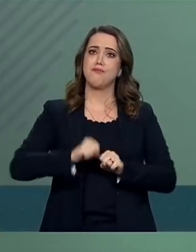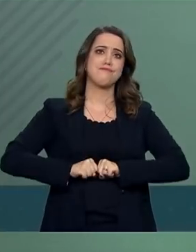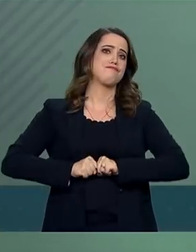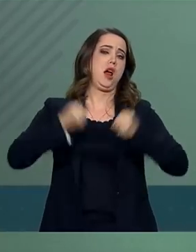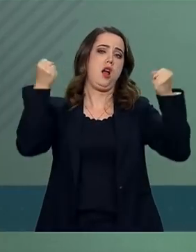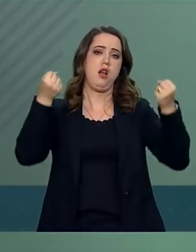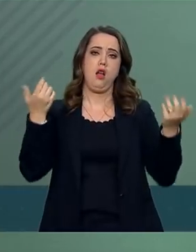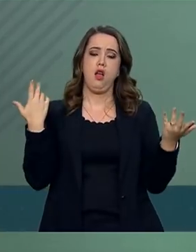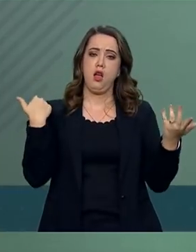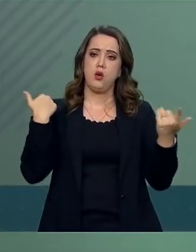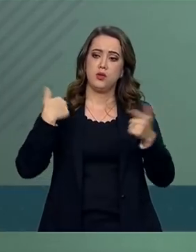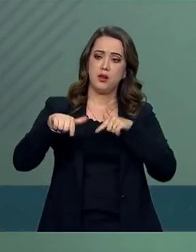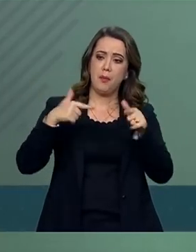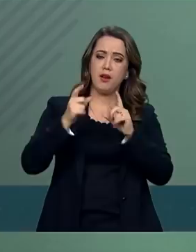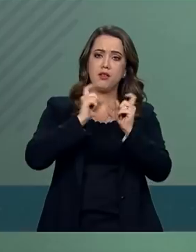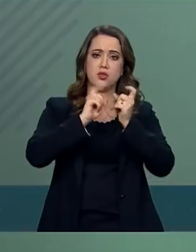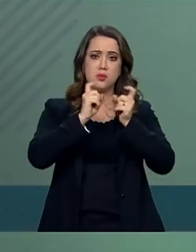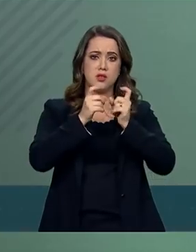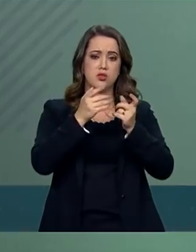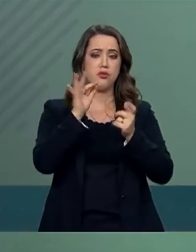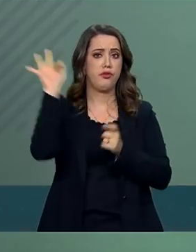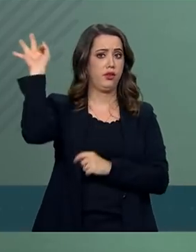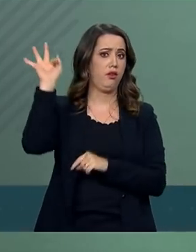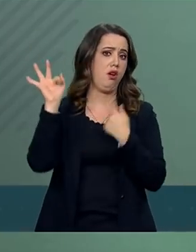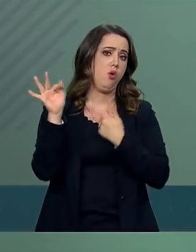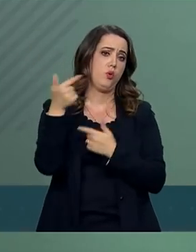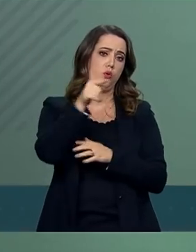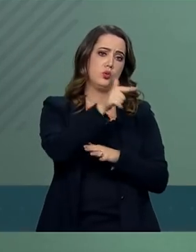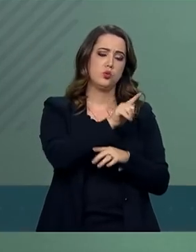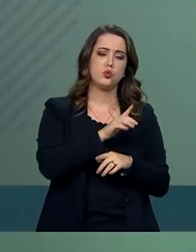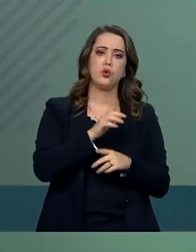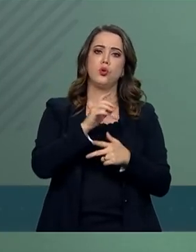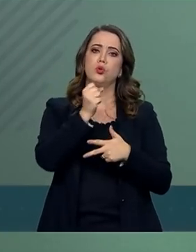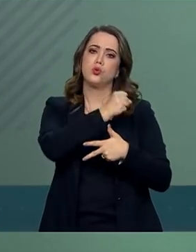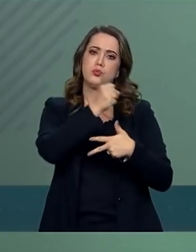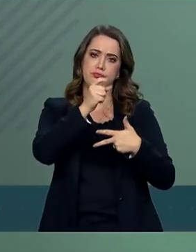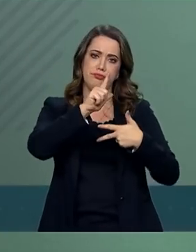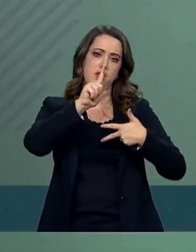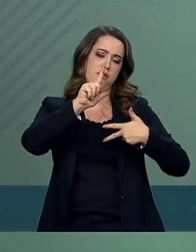manutenção da administração federal e dos outros poderes.